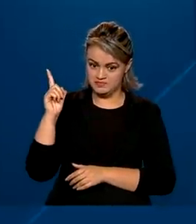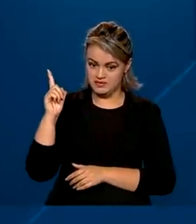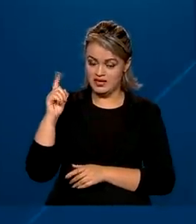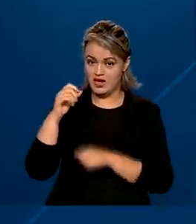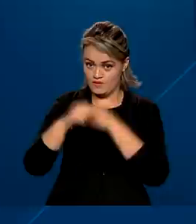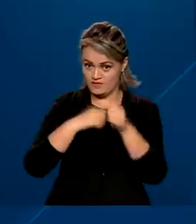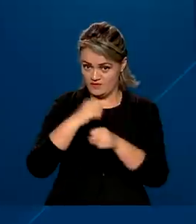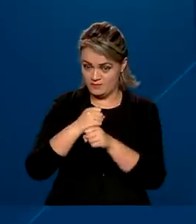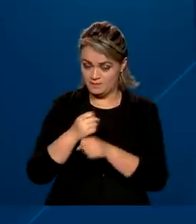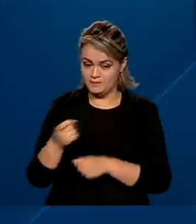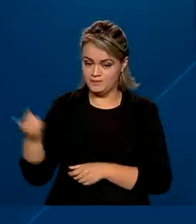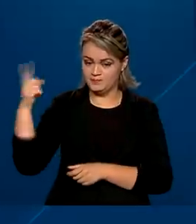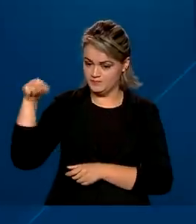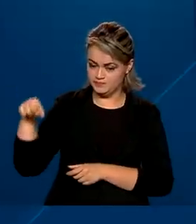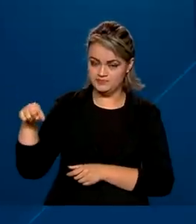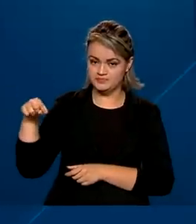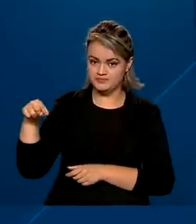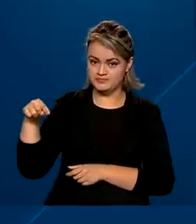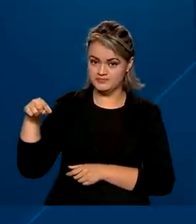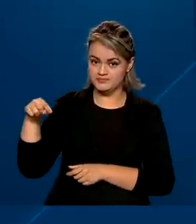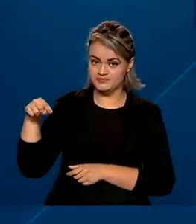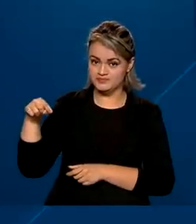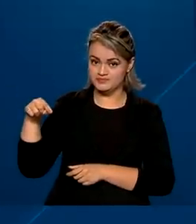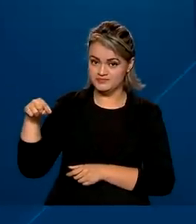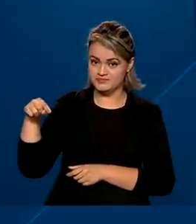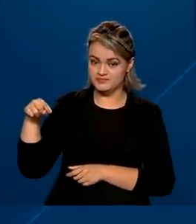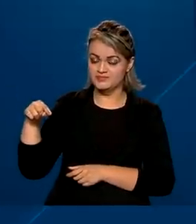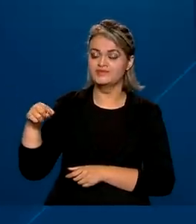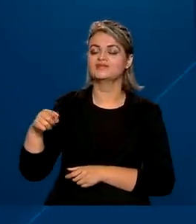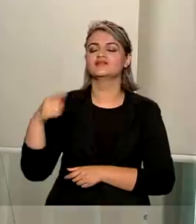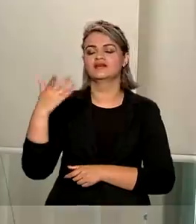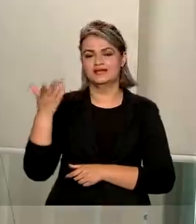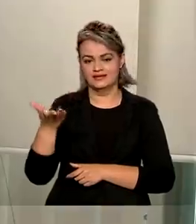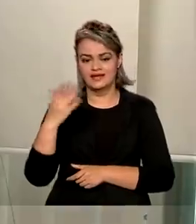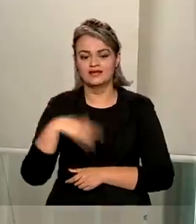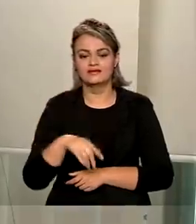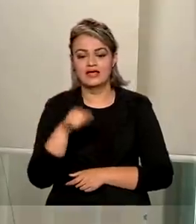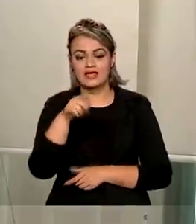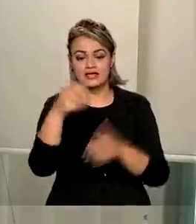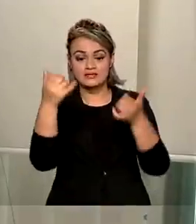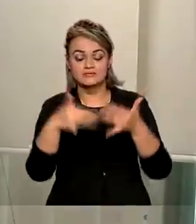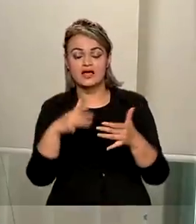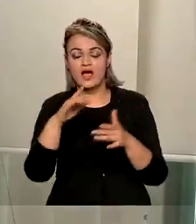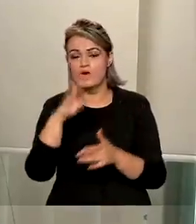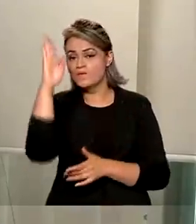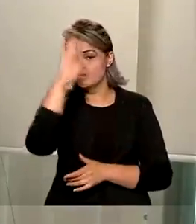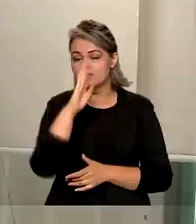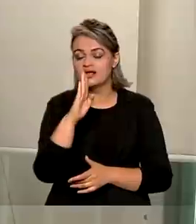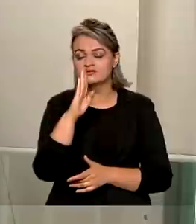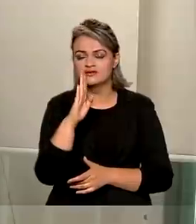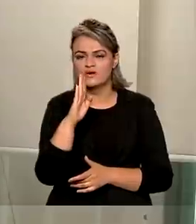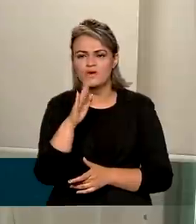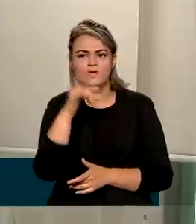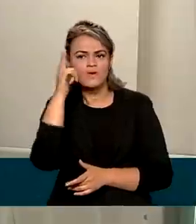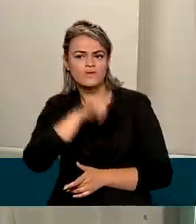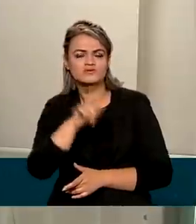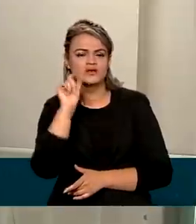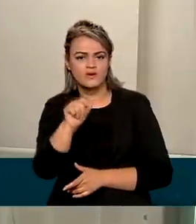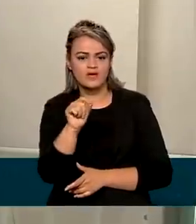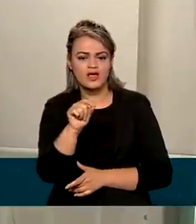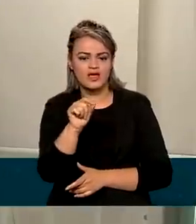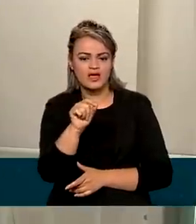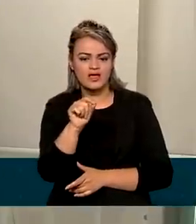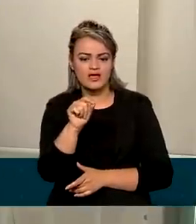2022 e para 10% a partir de 2023. Para que o Brasil consiga finalmente chegar